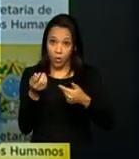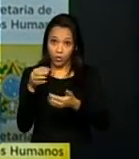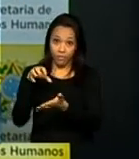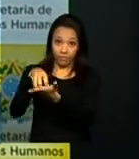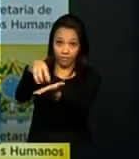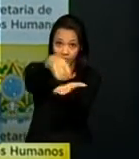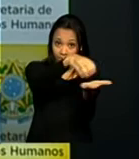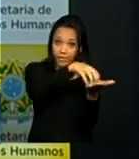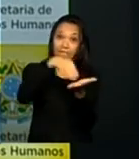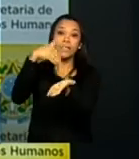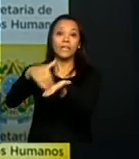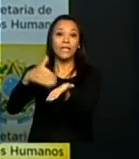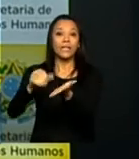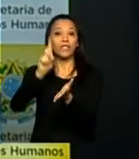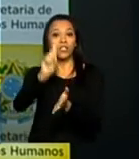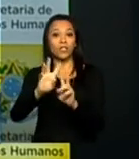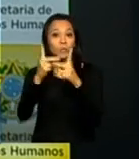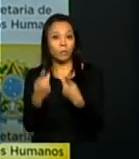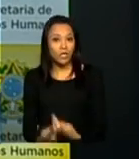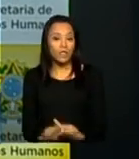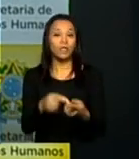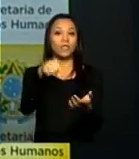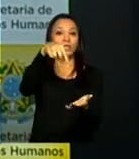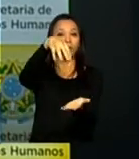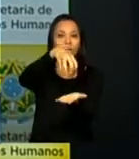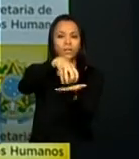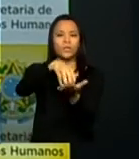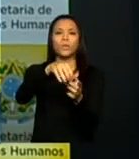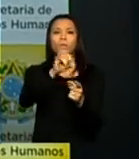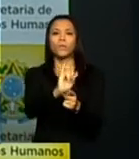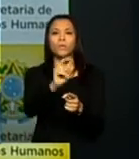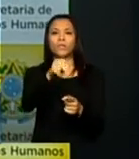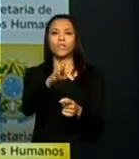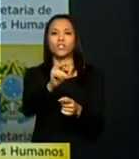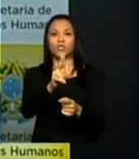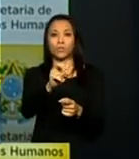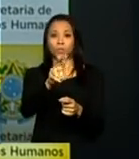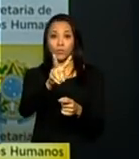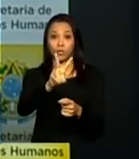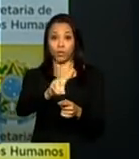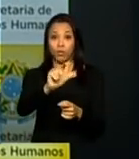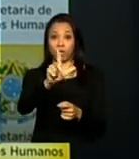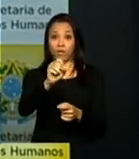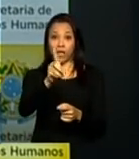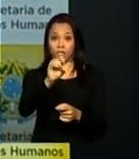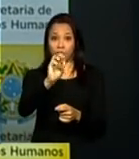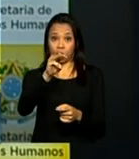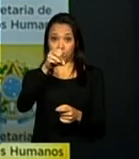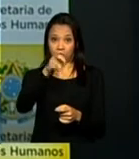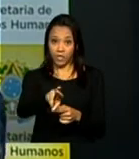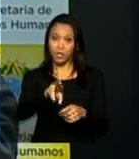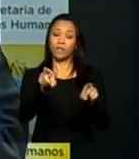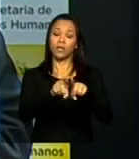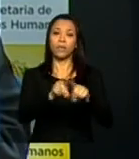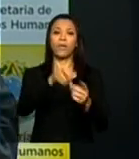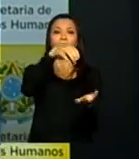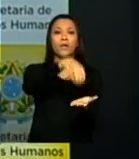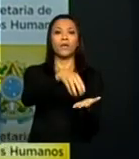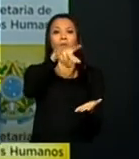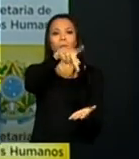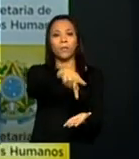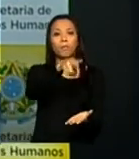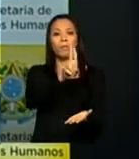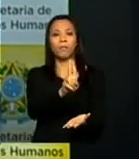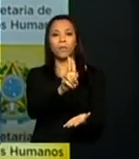a Secretaria de Direitos Humanos, o Instituto Vladimir Zog e o PNUD, que é um grande parceiro nesse